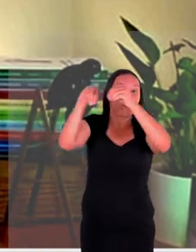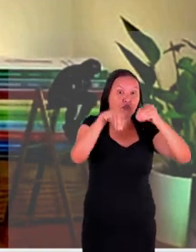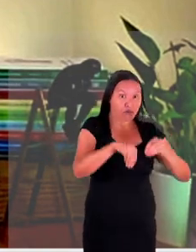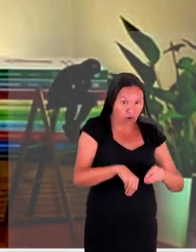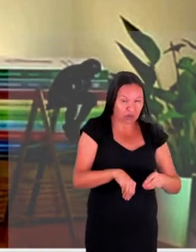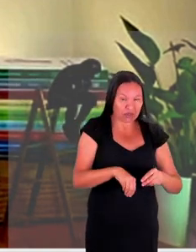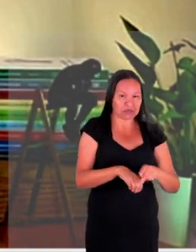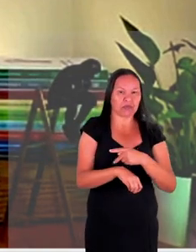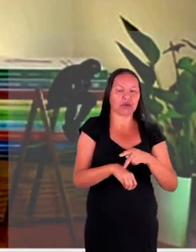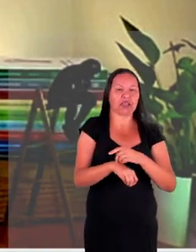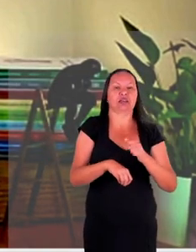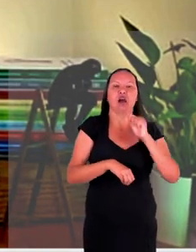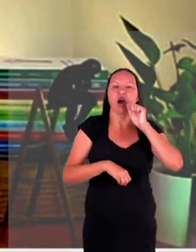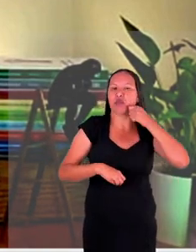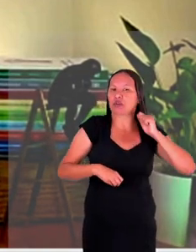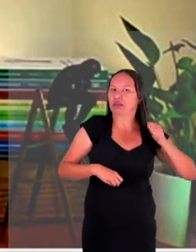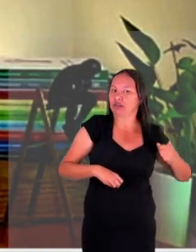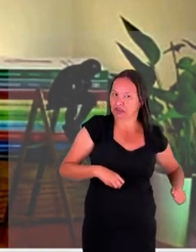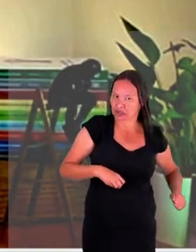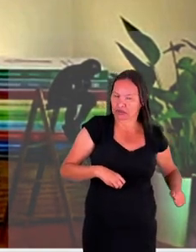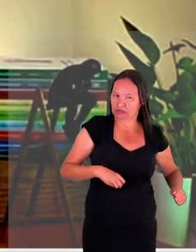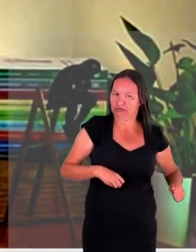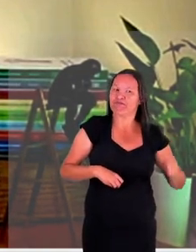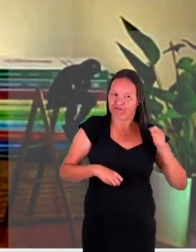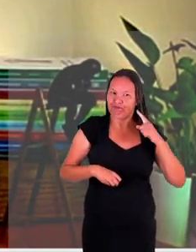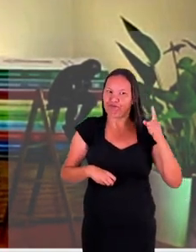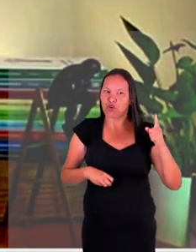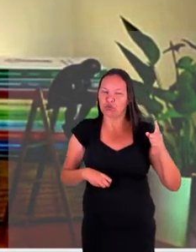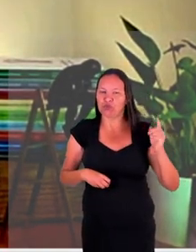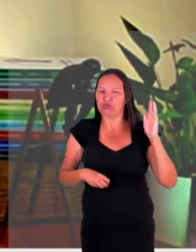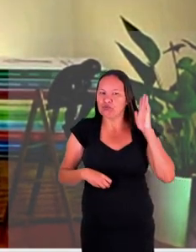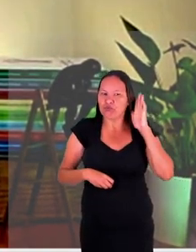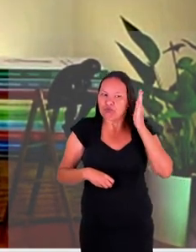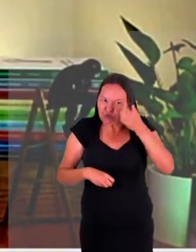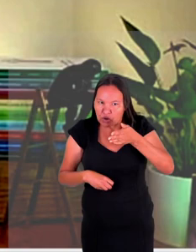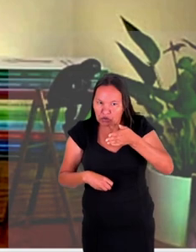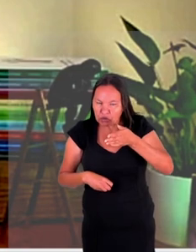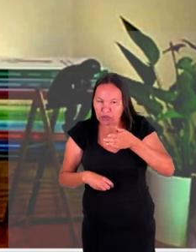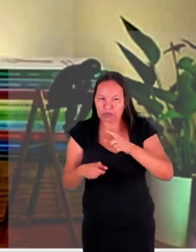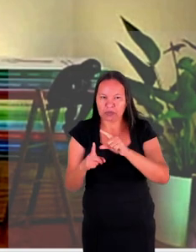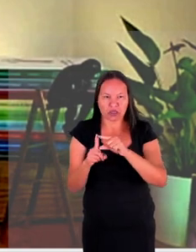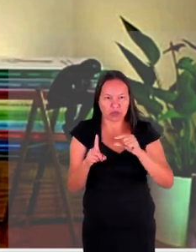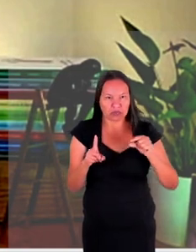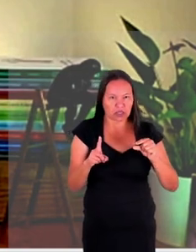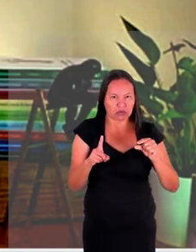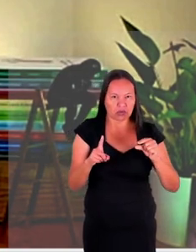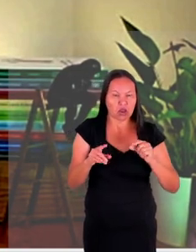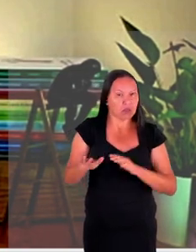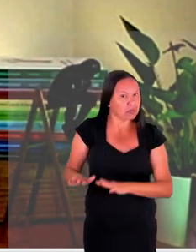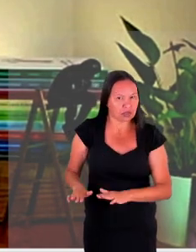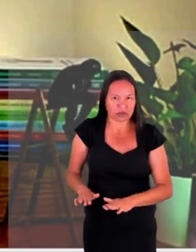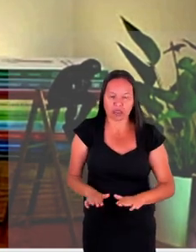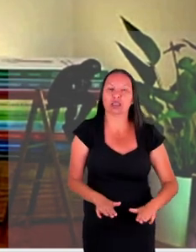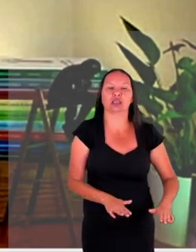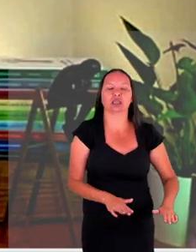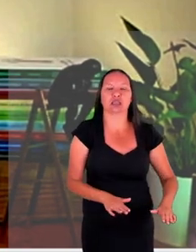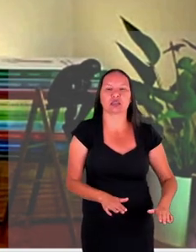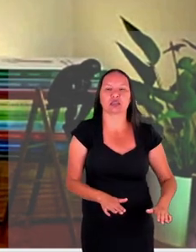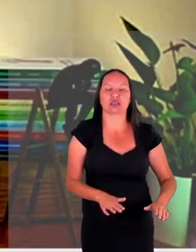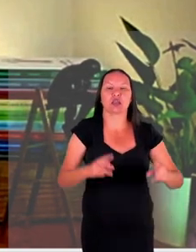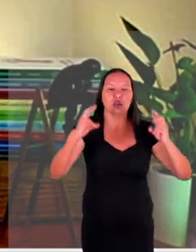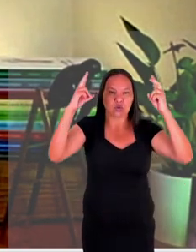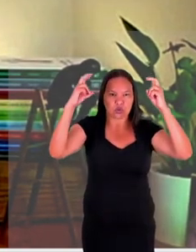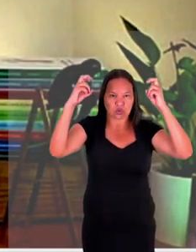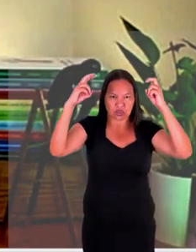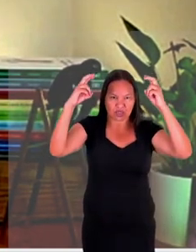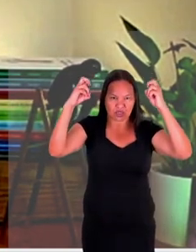sociedade ucraniana deve ser um foco também então eu emendo essa pergunta não só com crianças mas também se existe plano de receber